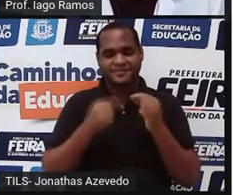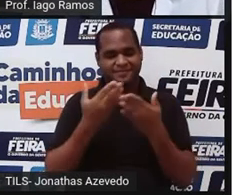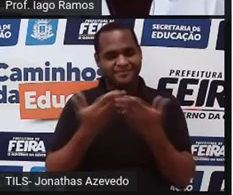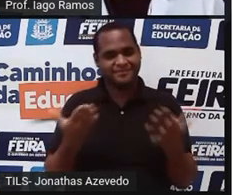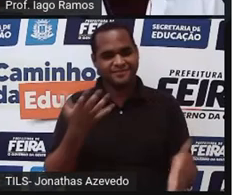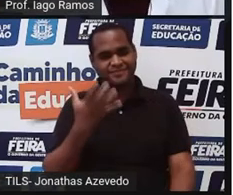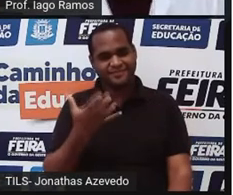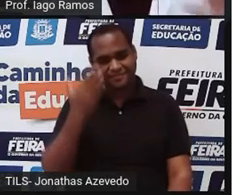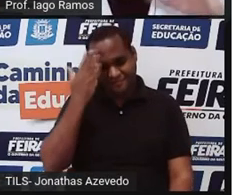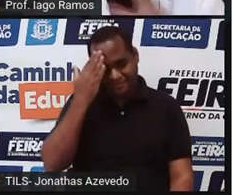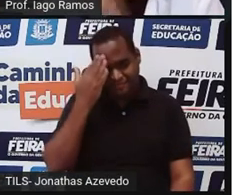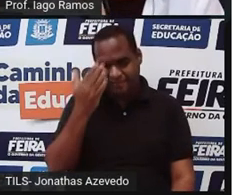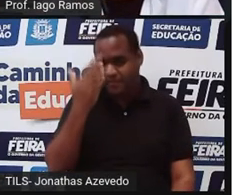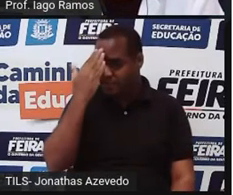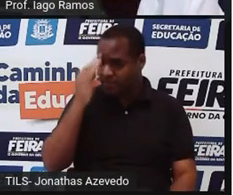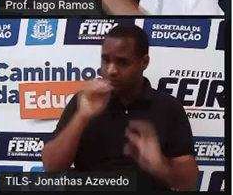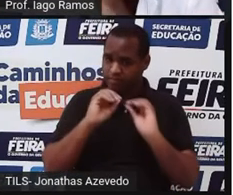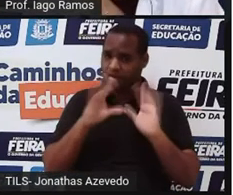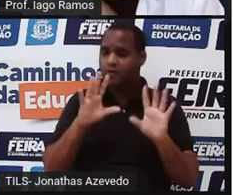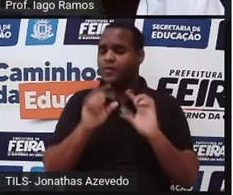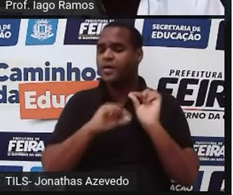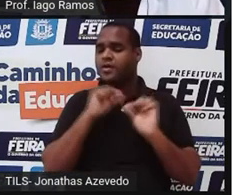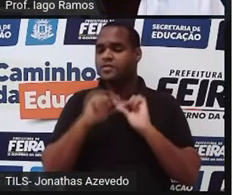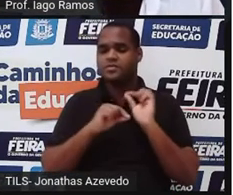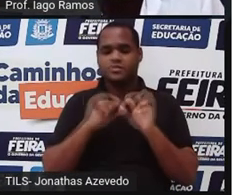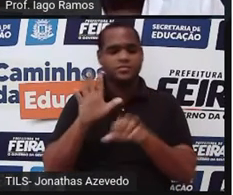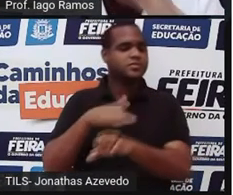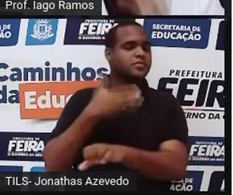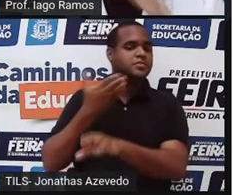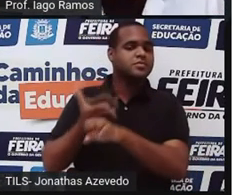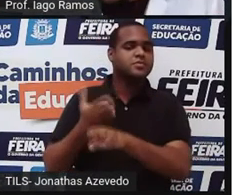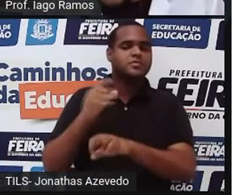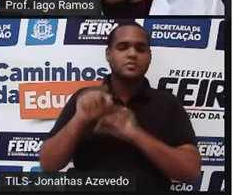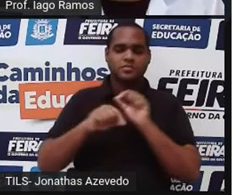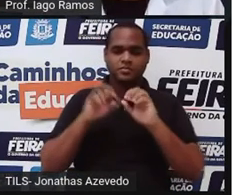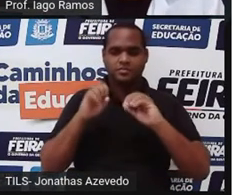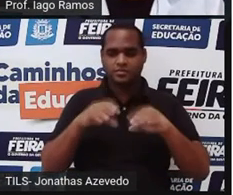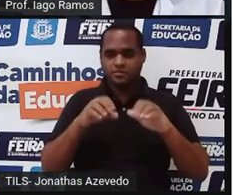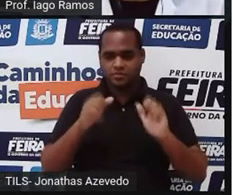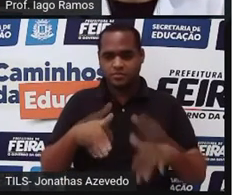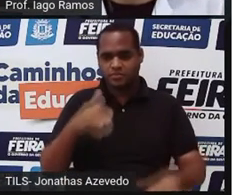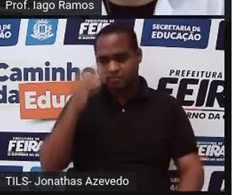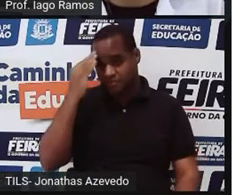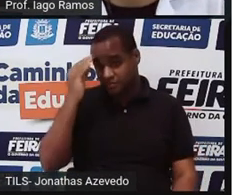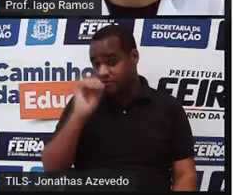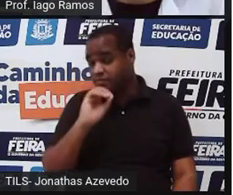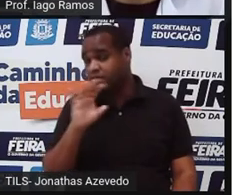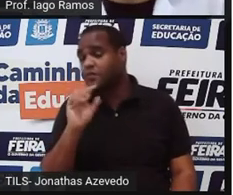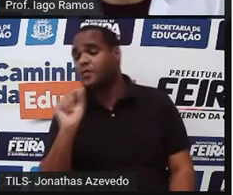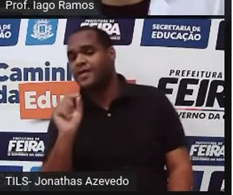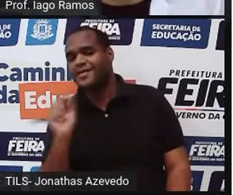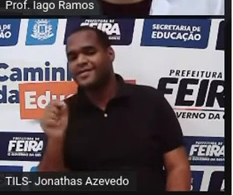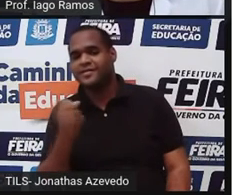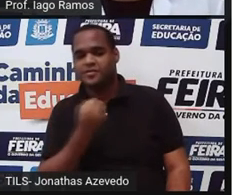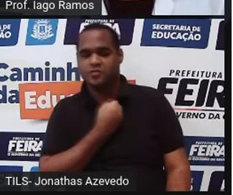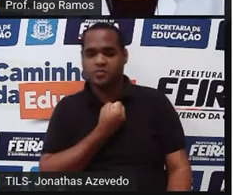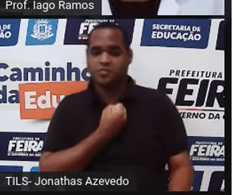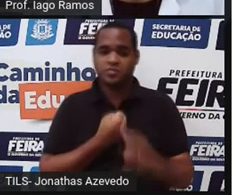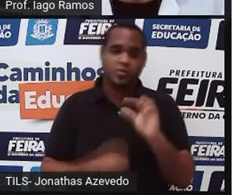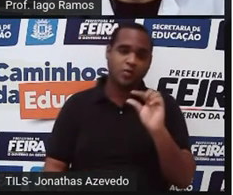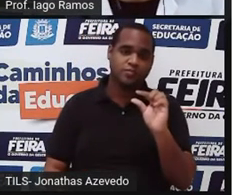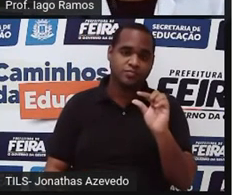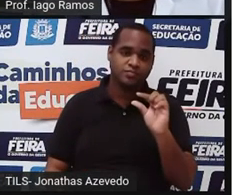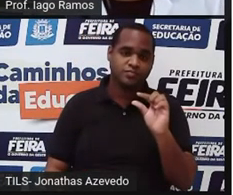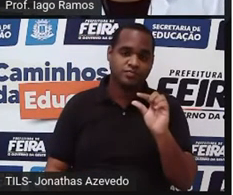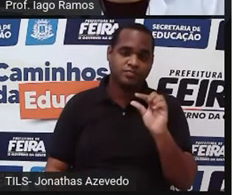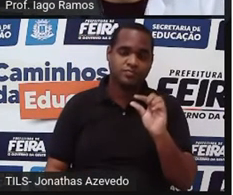saber o quanto é que você entendeu até aqui. Até esse momento da aula. O quanto foi que você entendeu? Número 1, em vermelho para